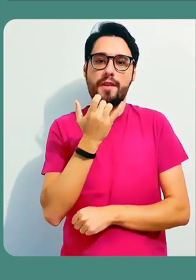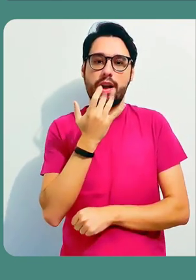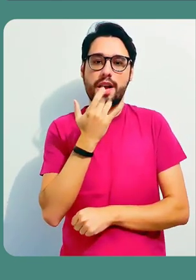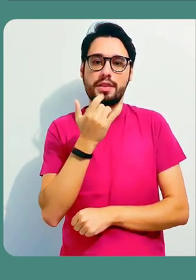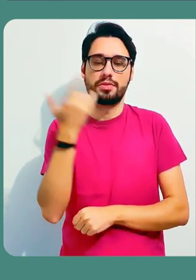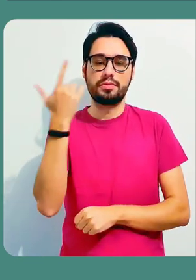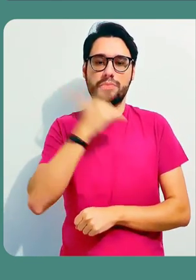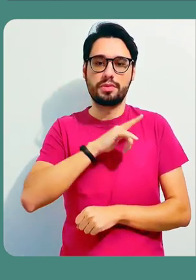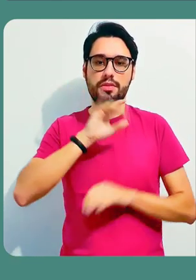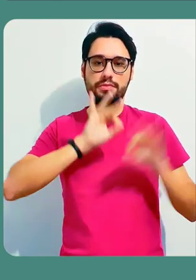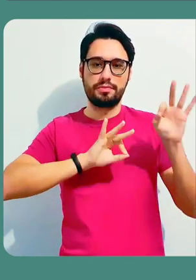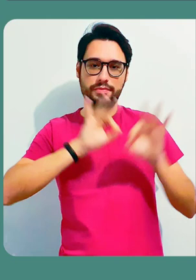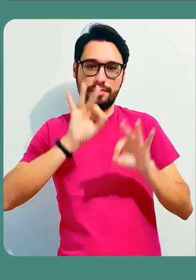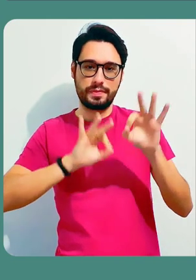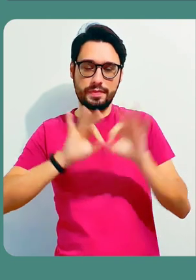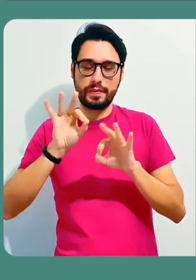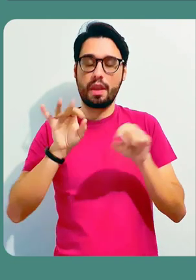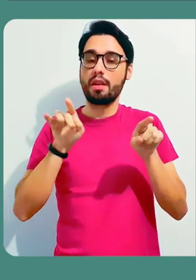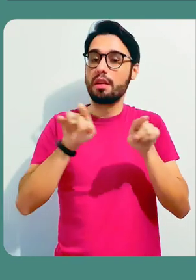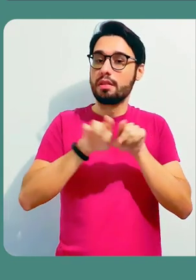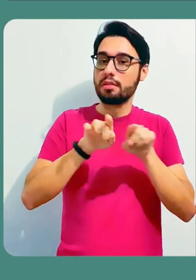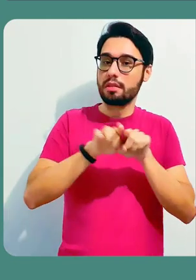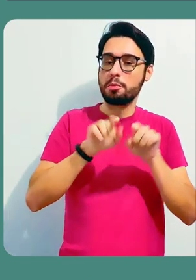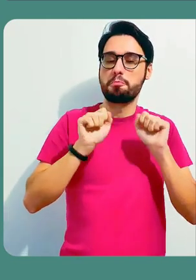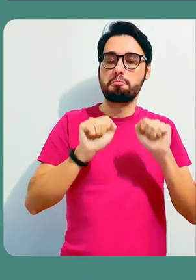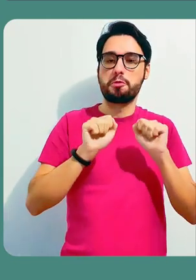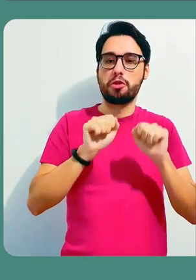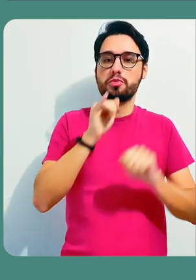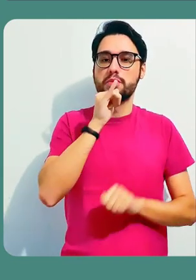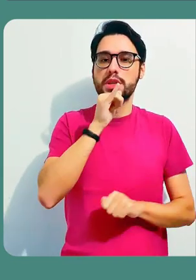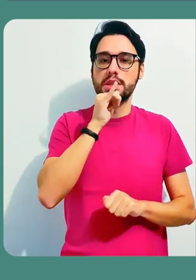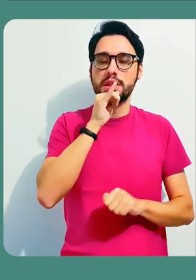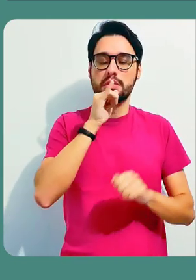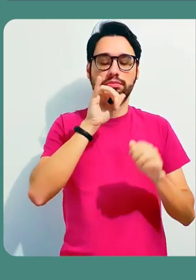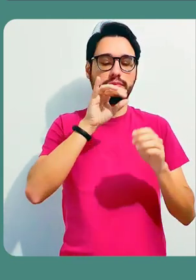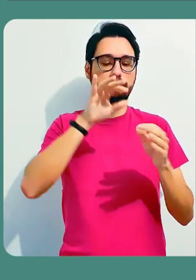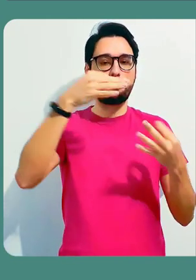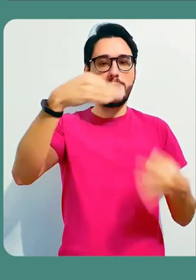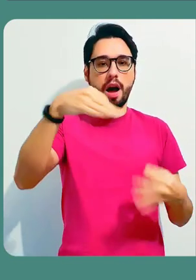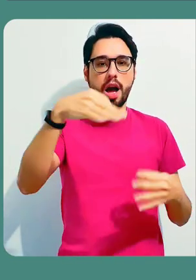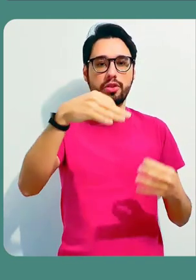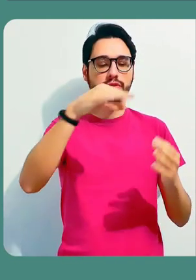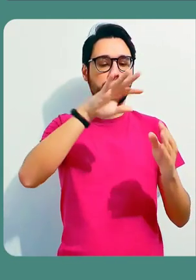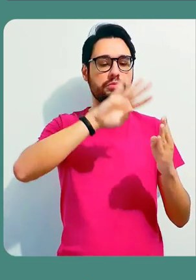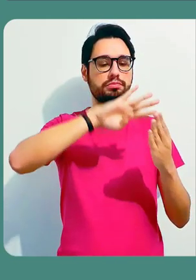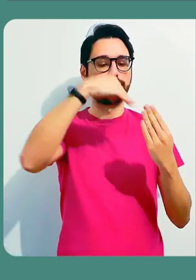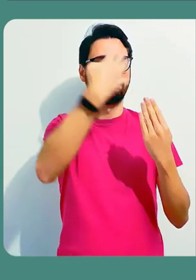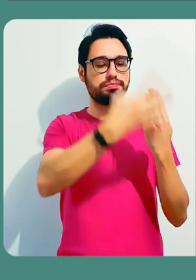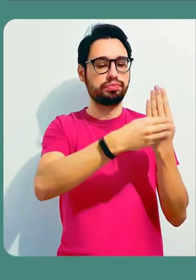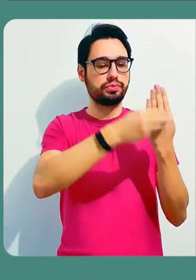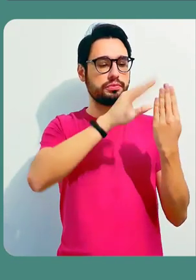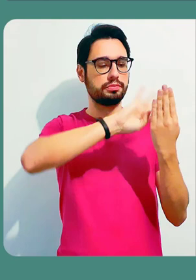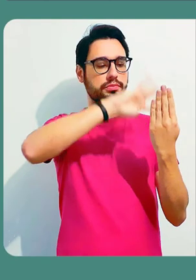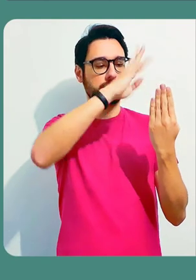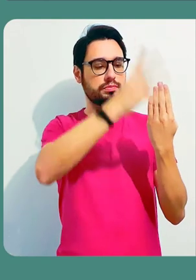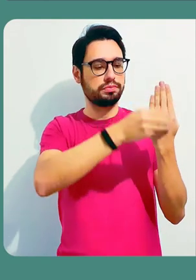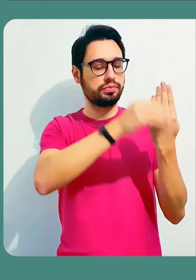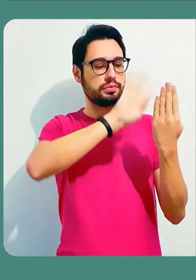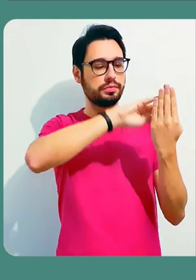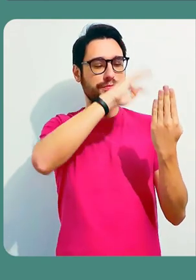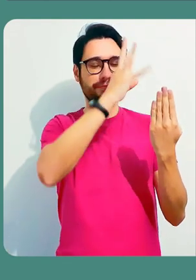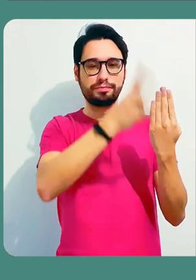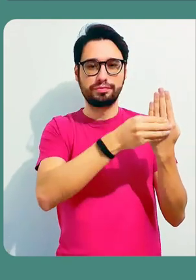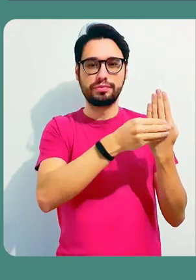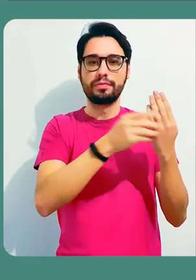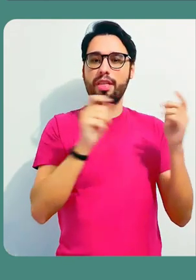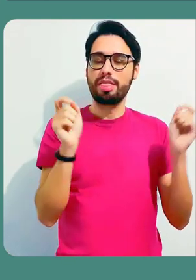consigo, então, fazer a escrita aqui até com uma certa facilidade. Então, eu posso também anexar páginas ao